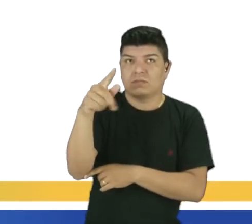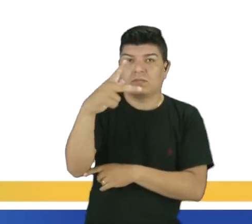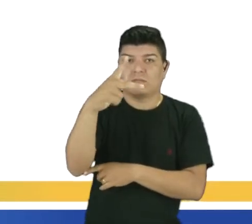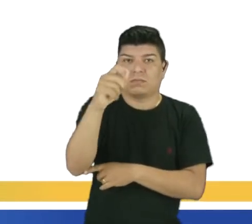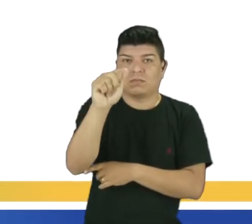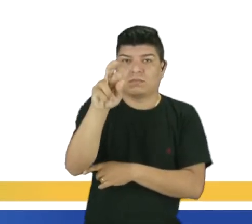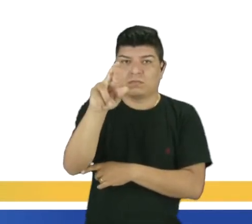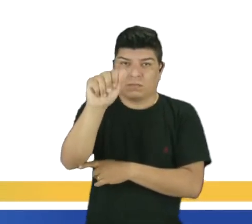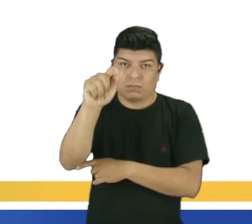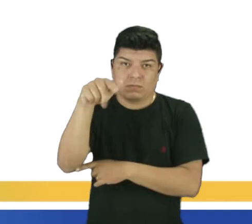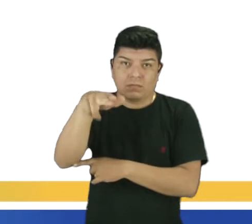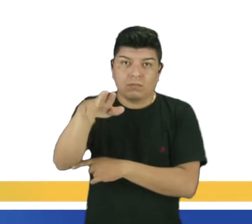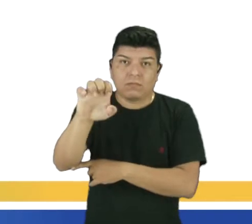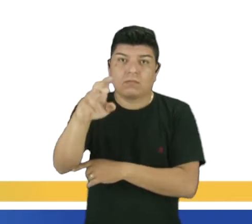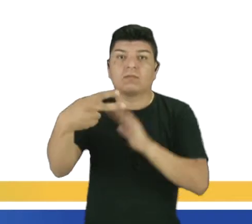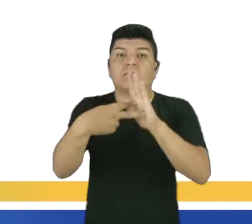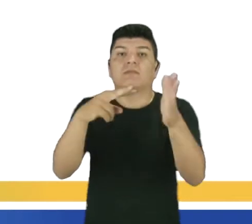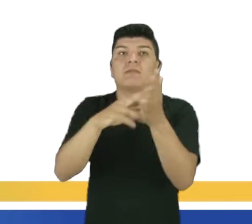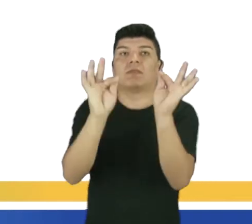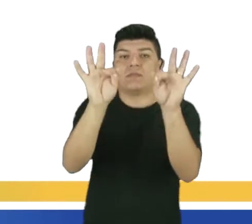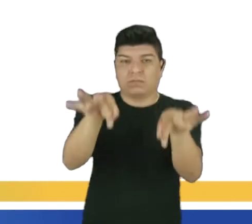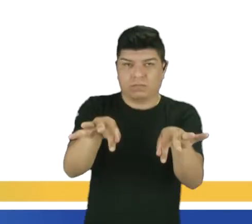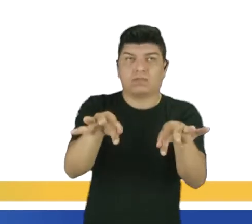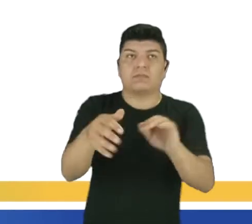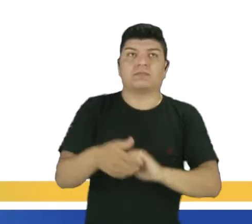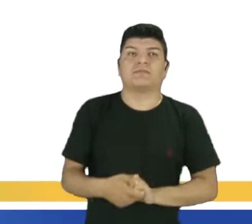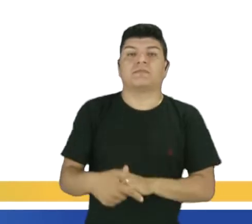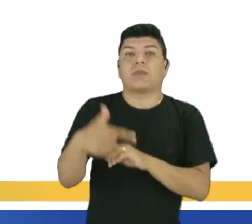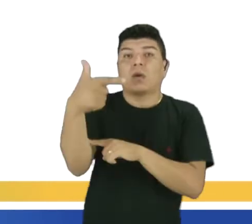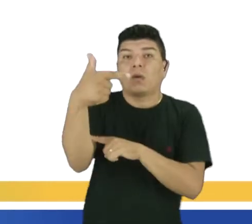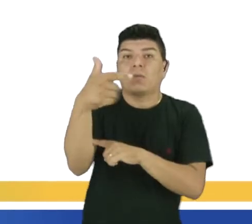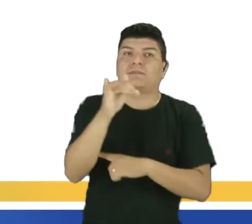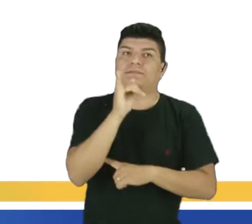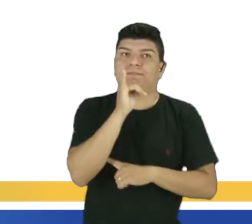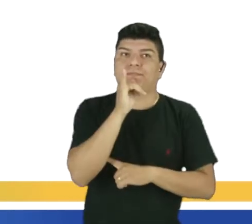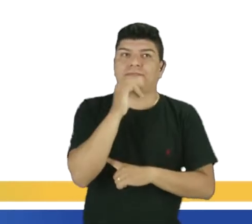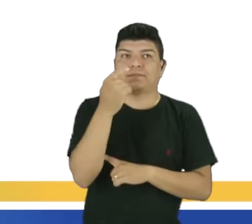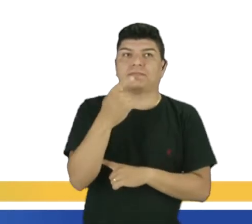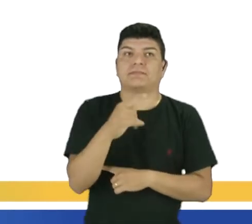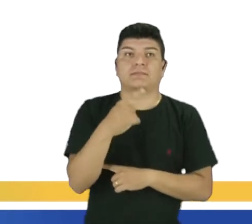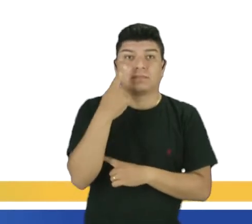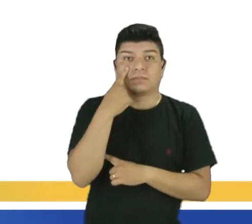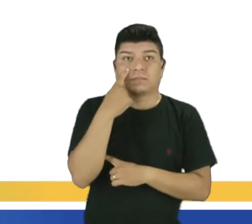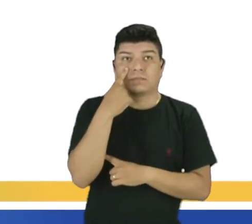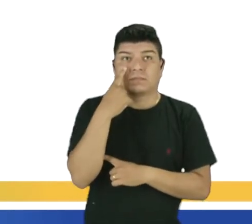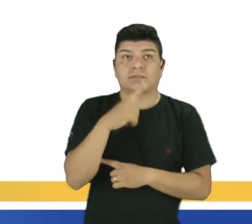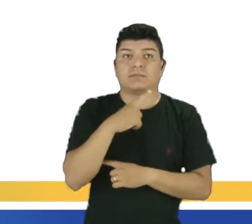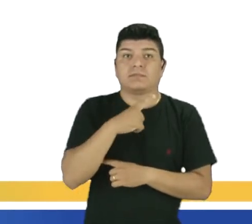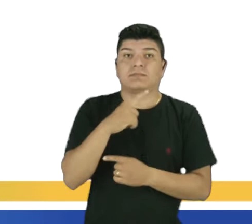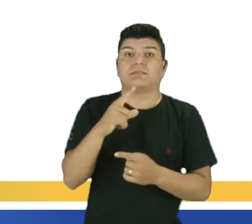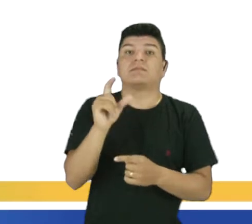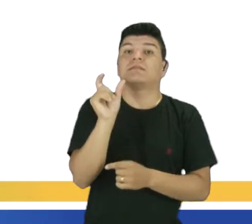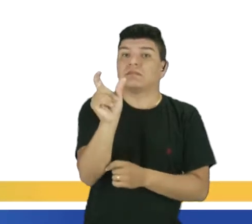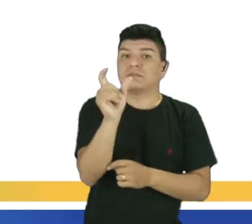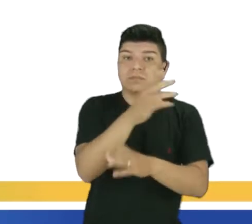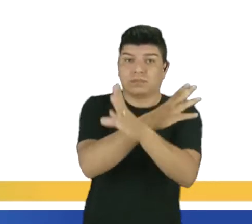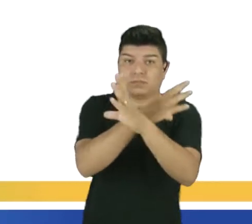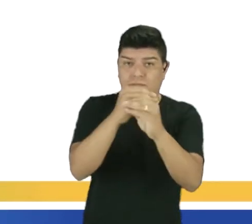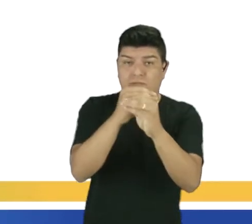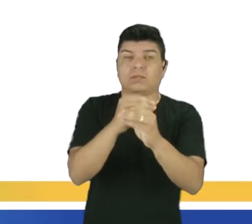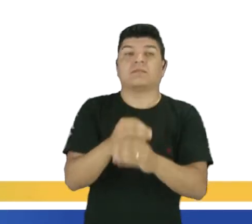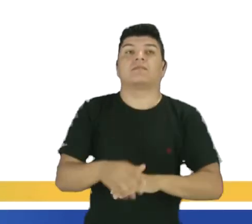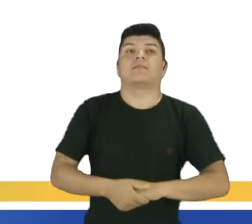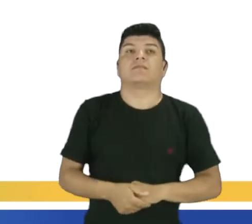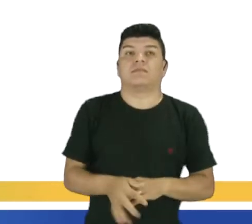indica uma finalidade. O segundo exemplo, também observe, né, que nós temos mais uma conjunção. A